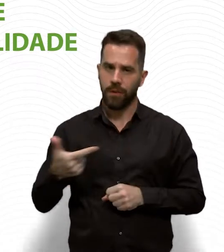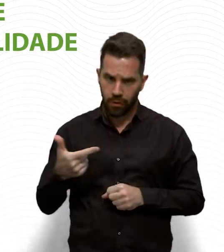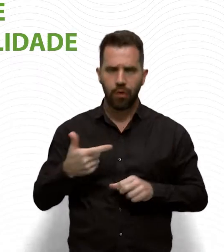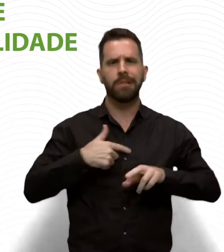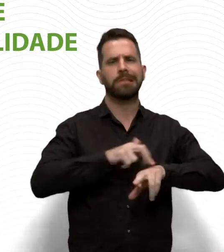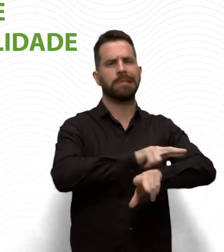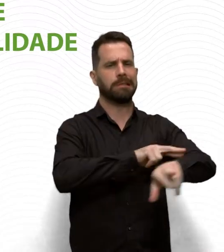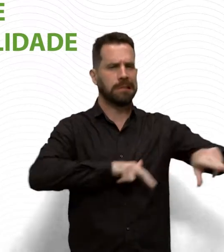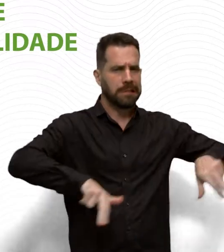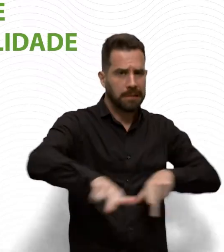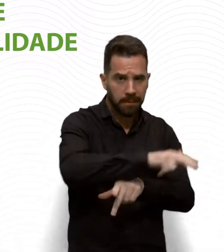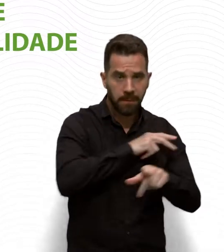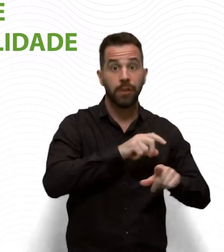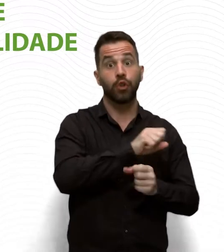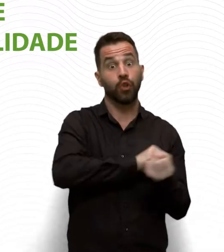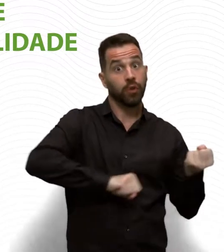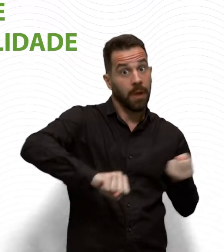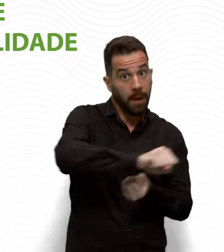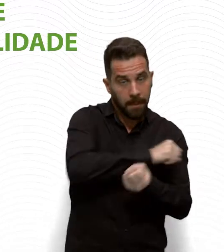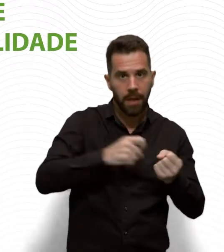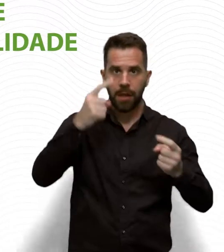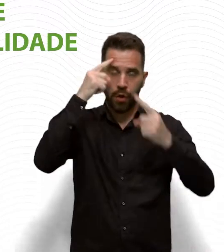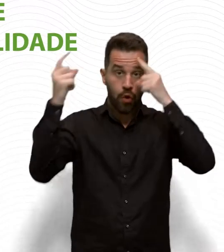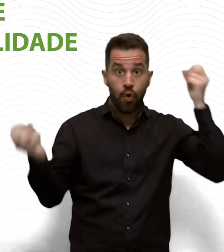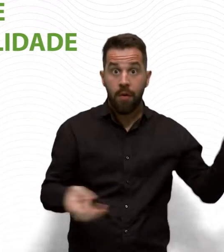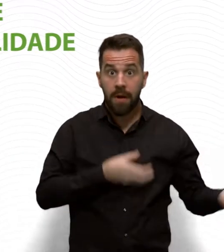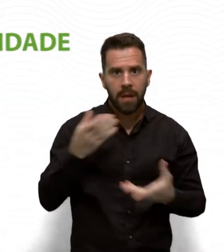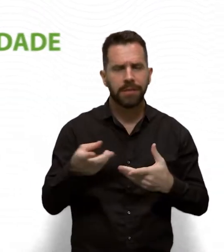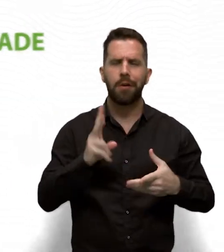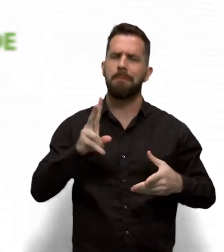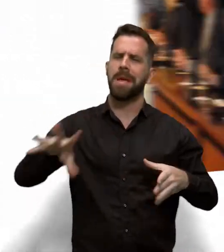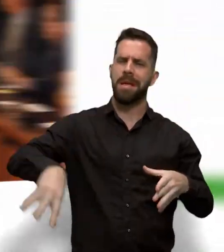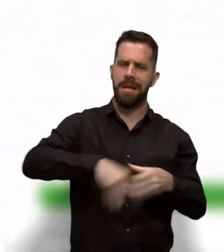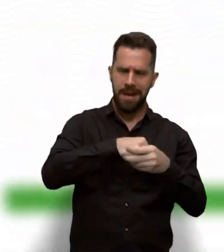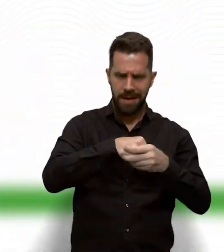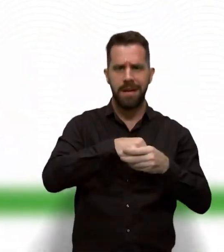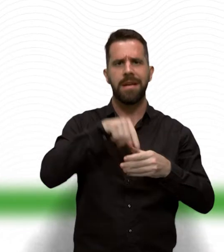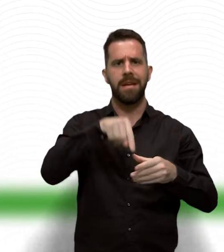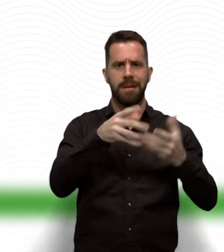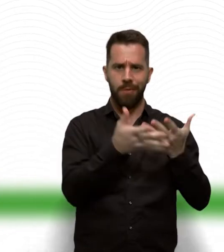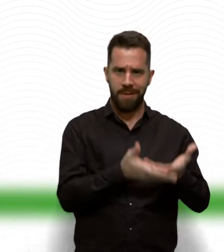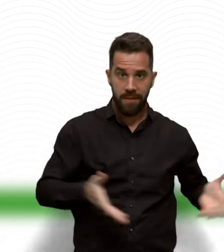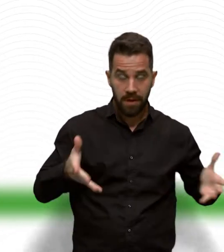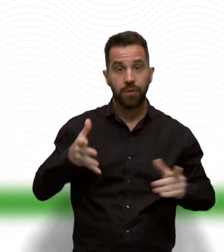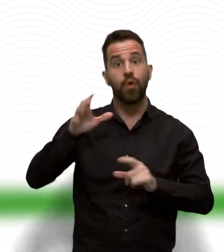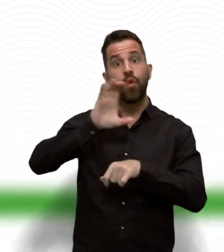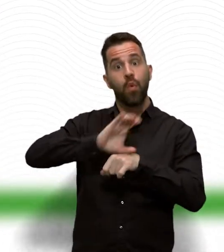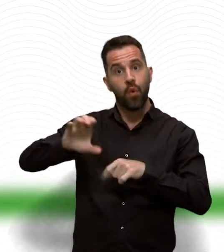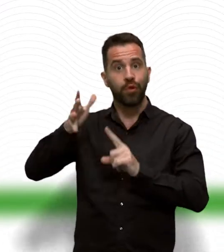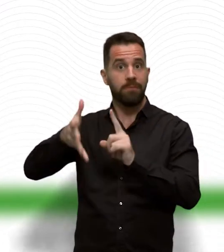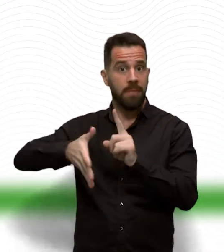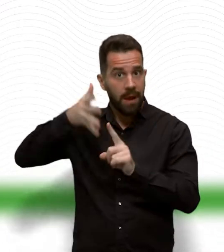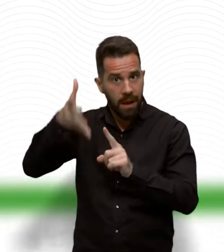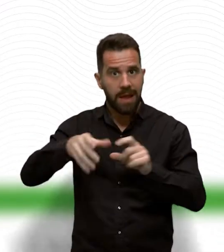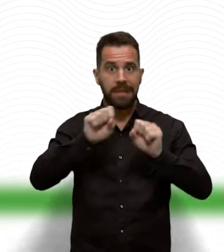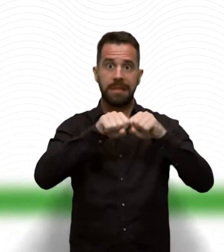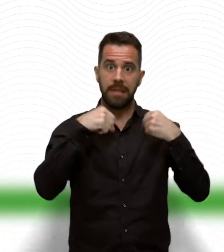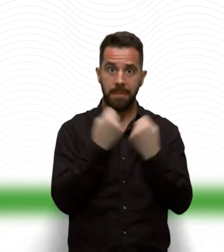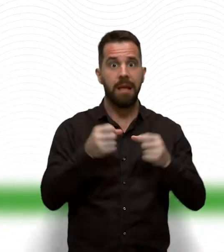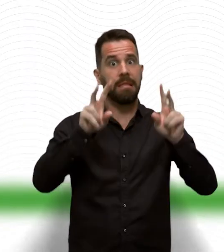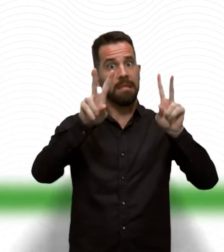Diversidade, sustentabilidade e inovação em um só evento. Cursos, palestras, seminários